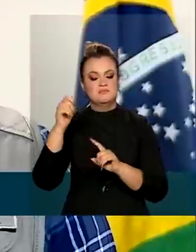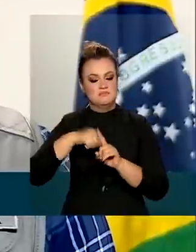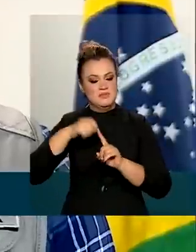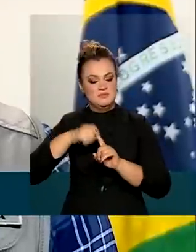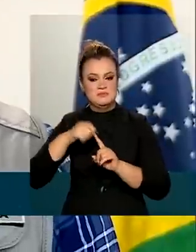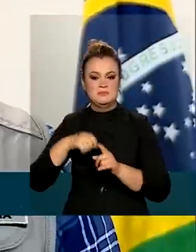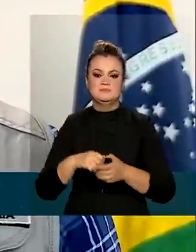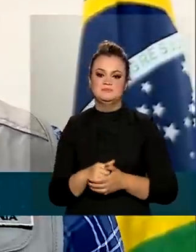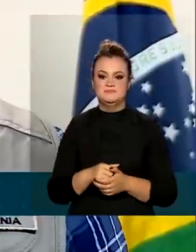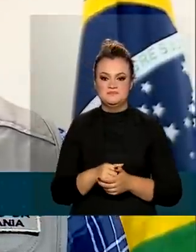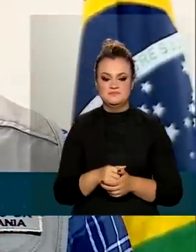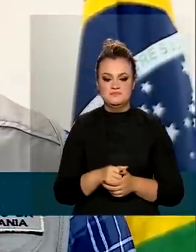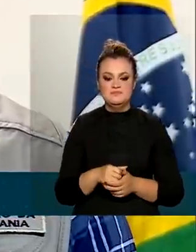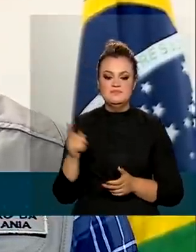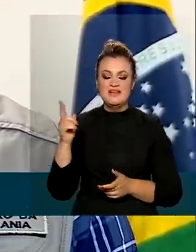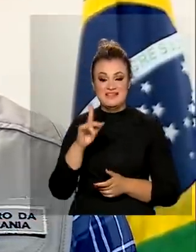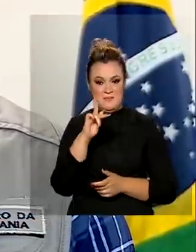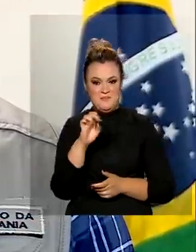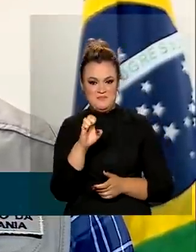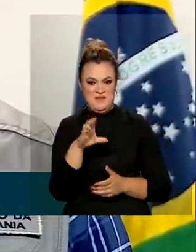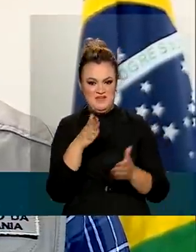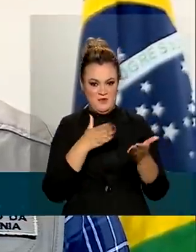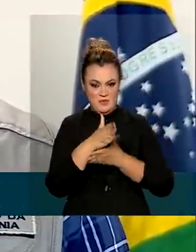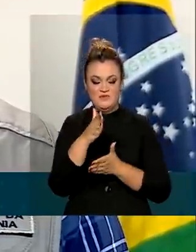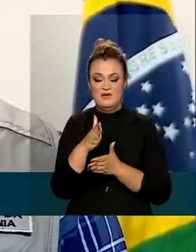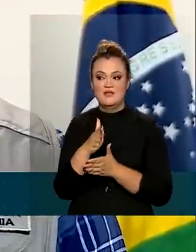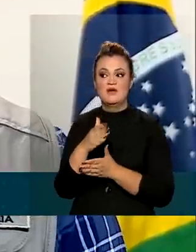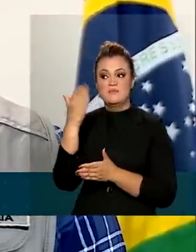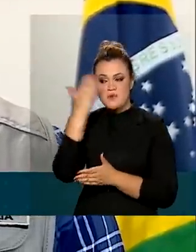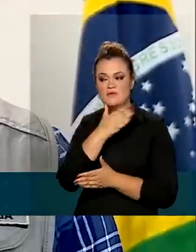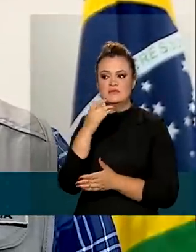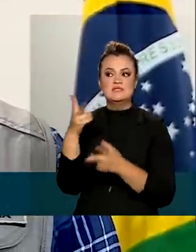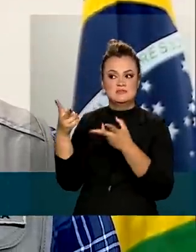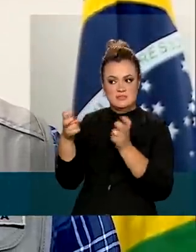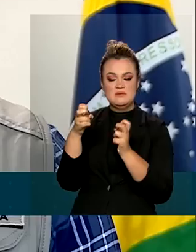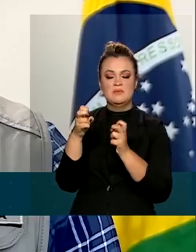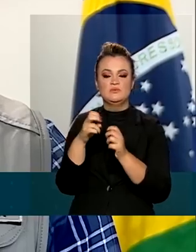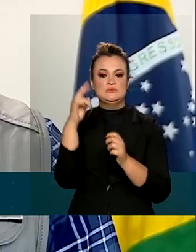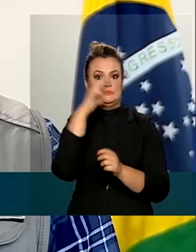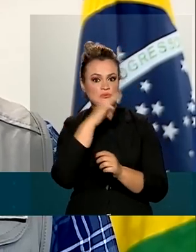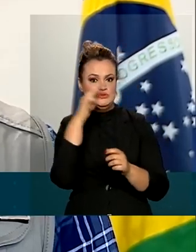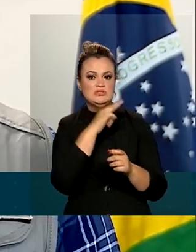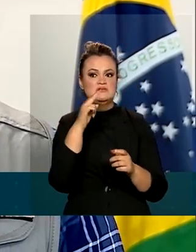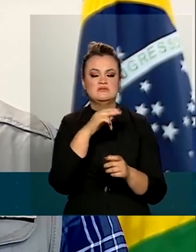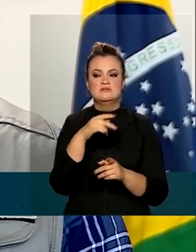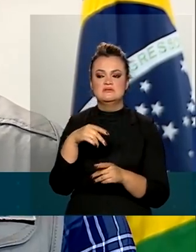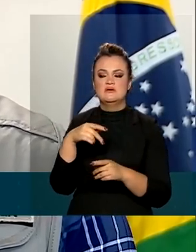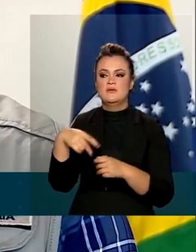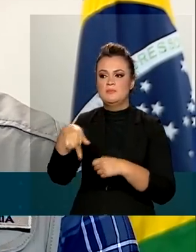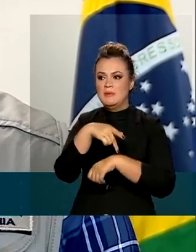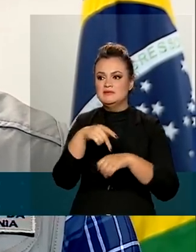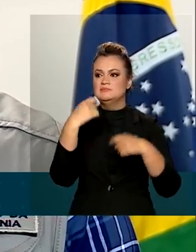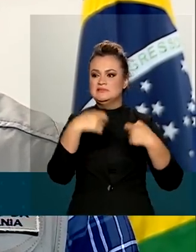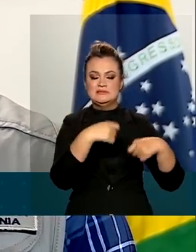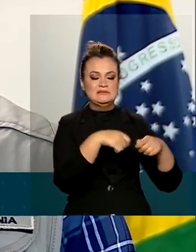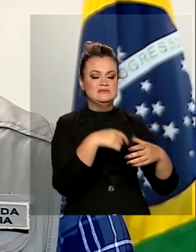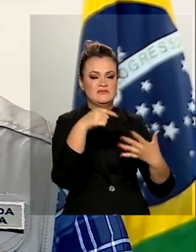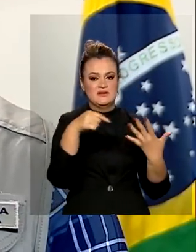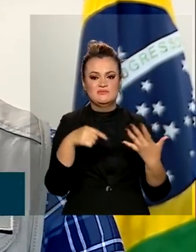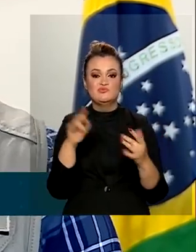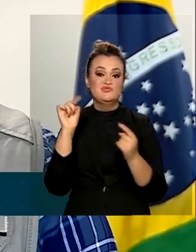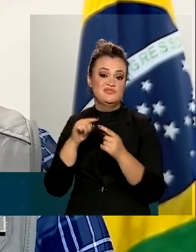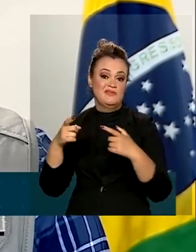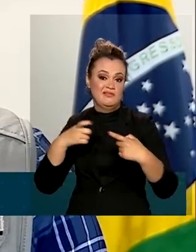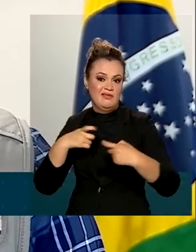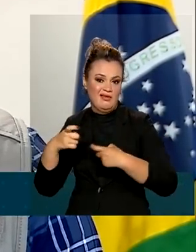PEC trouxe o reconhecimento do Estado de Emergência Social para todo o país, por conta da guerra